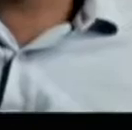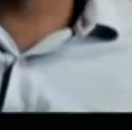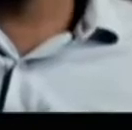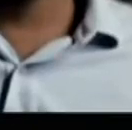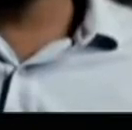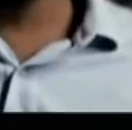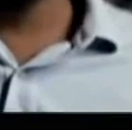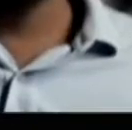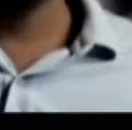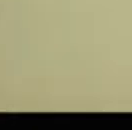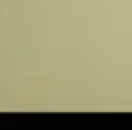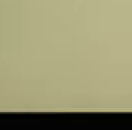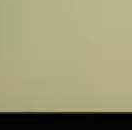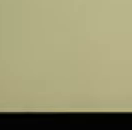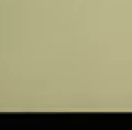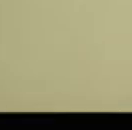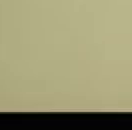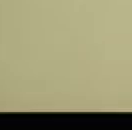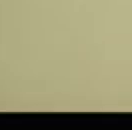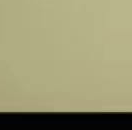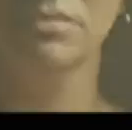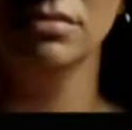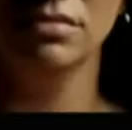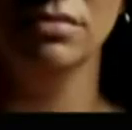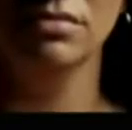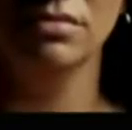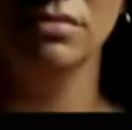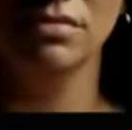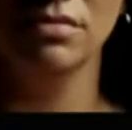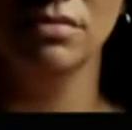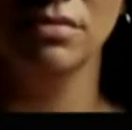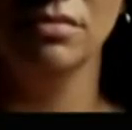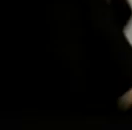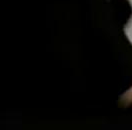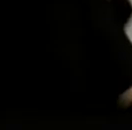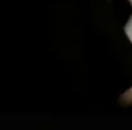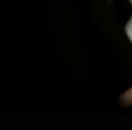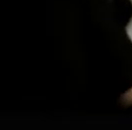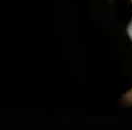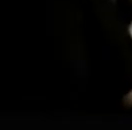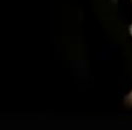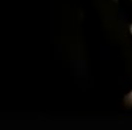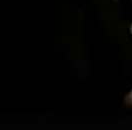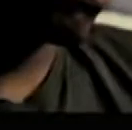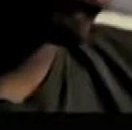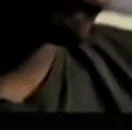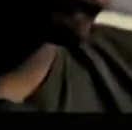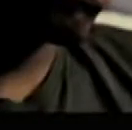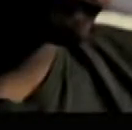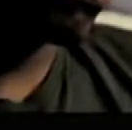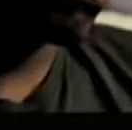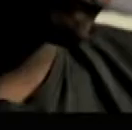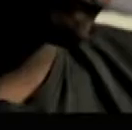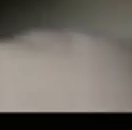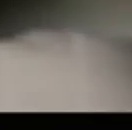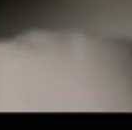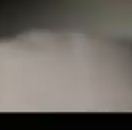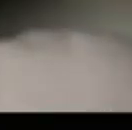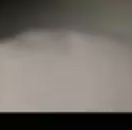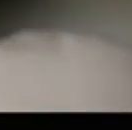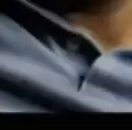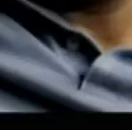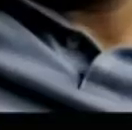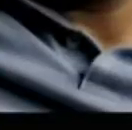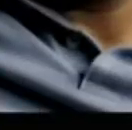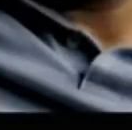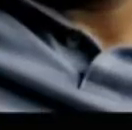E sobre o crack? Já tocou no assunto ou ficou achando que com o seu filho isso não vai acontecer? O crack cobra um preço muito alto.